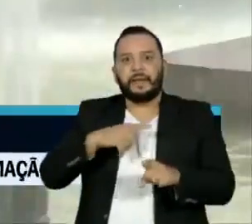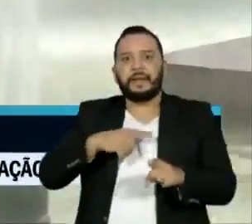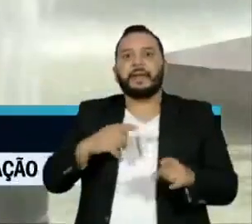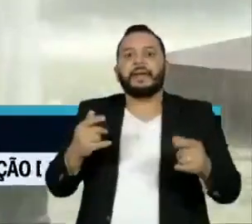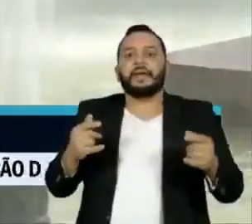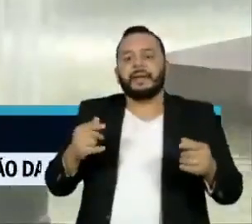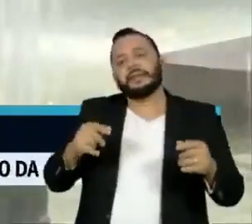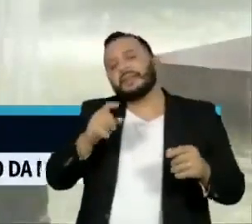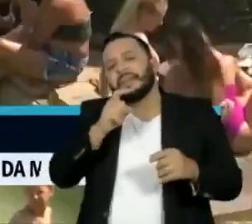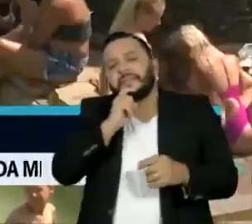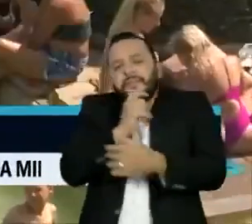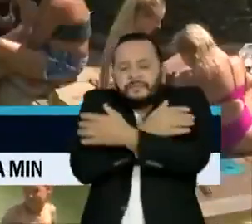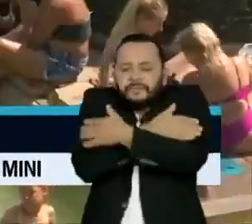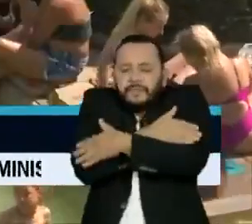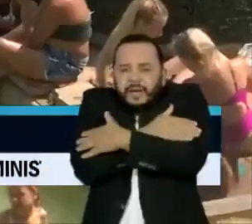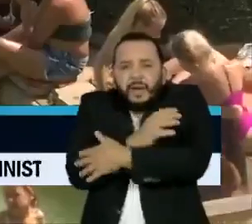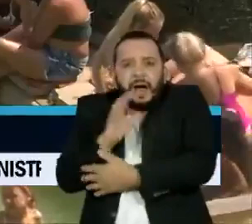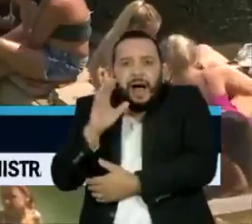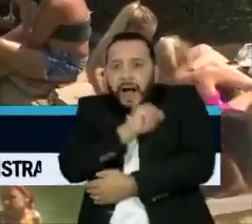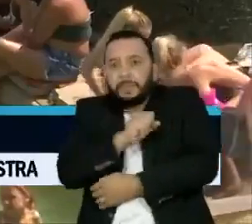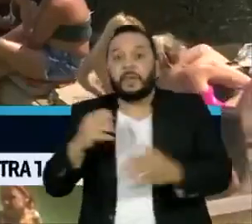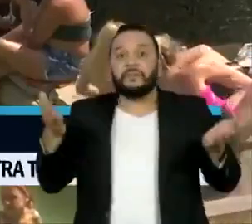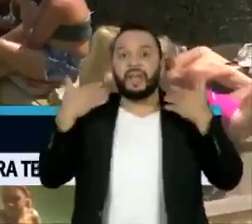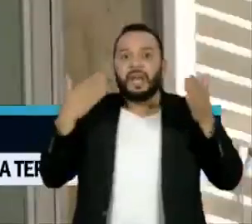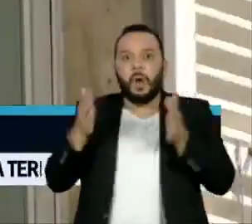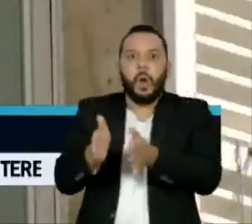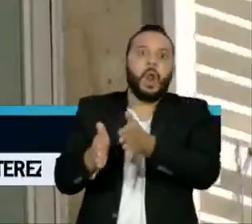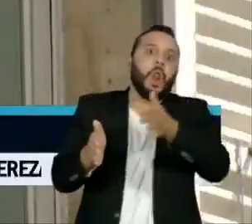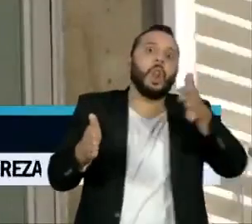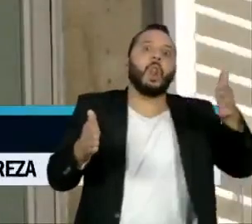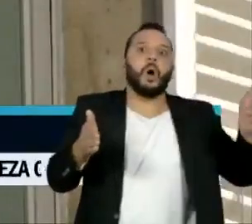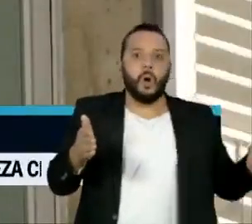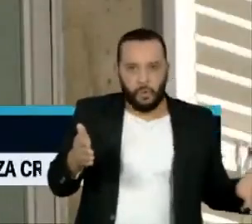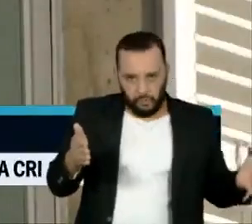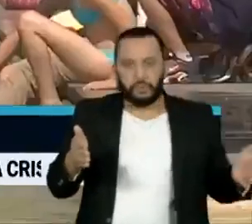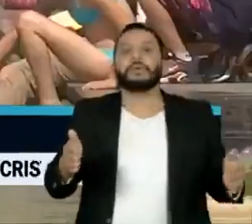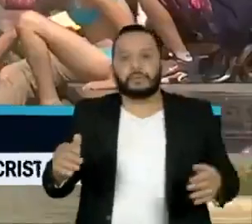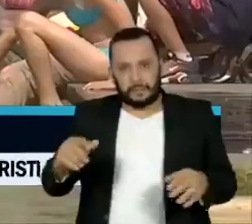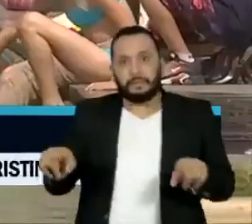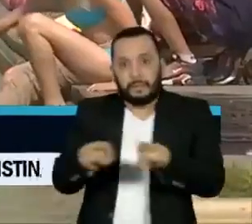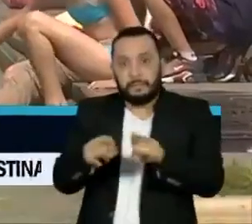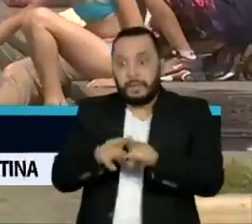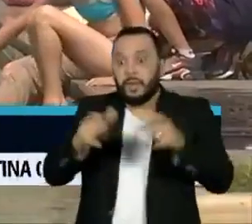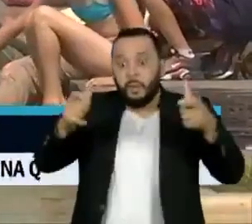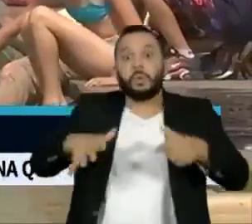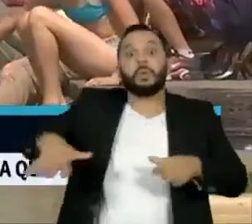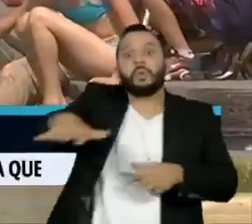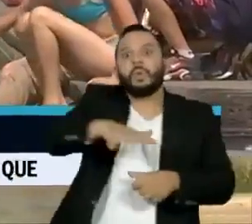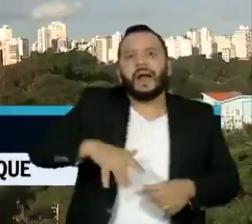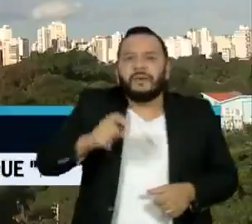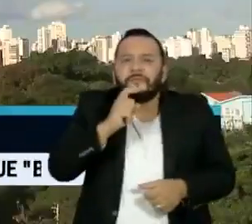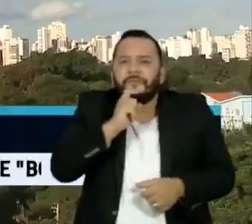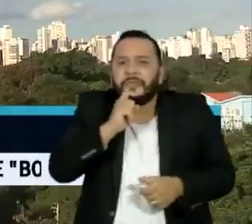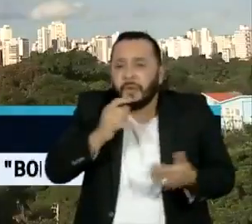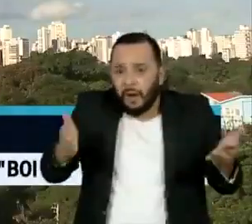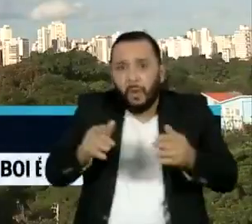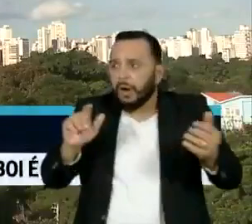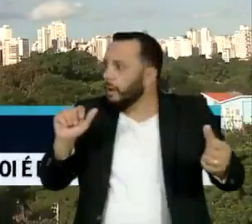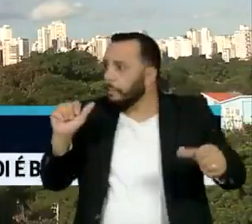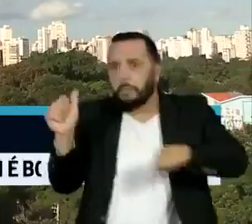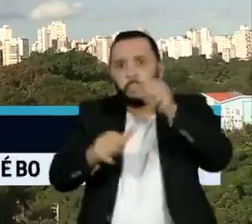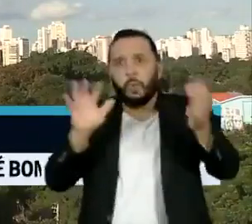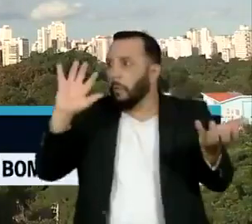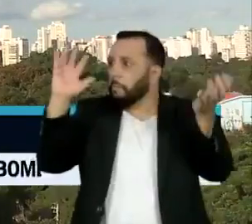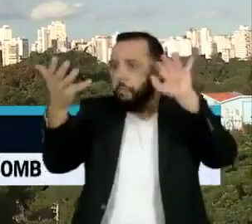com temperaturas extremas, mesmo em regiões historicamente frias, devem ser cada vez mais comuns, assim